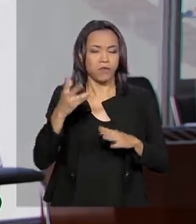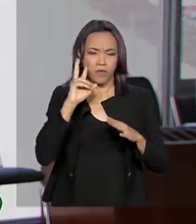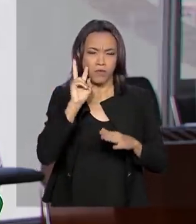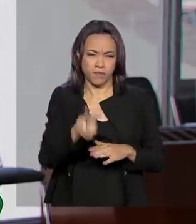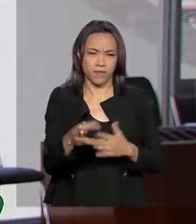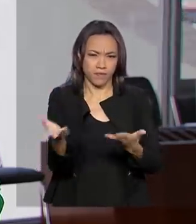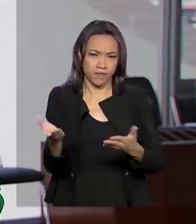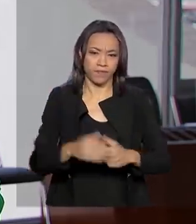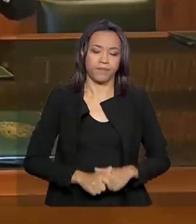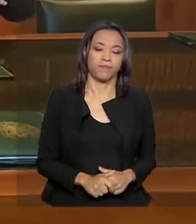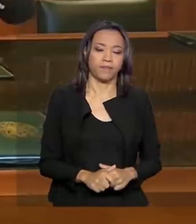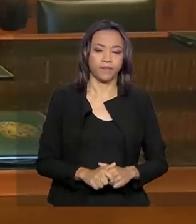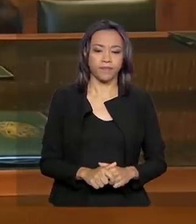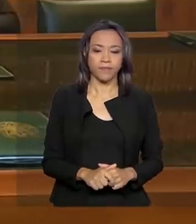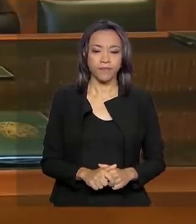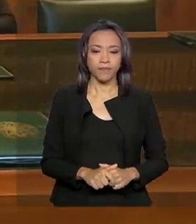ouvir.